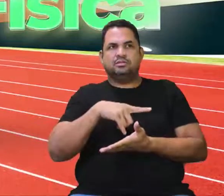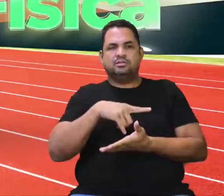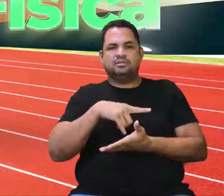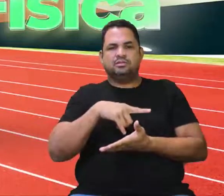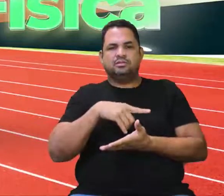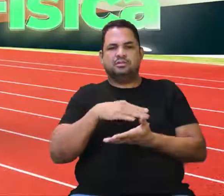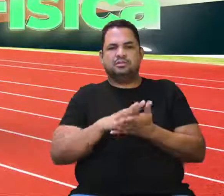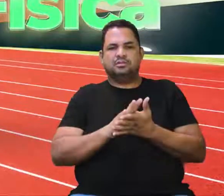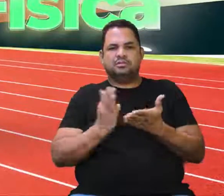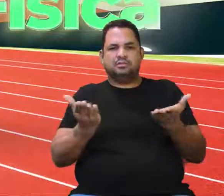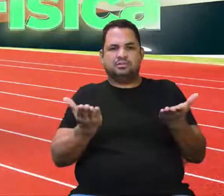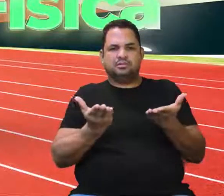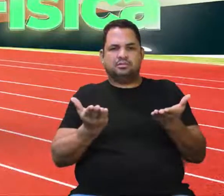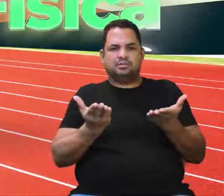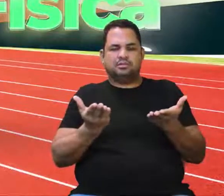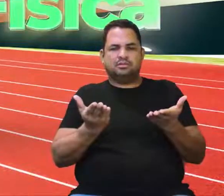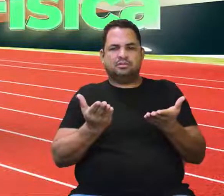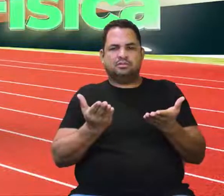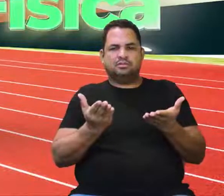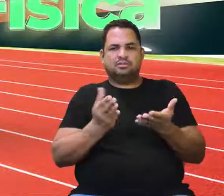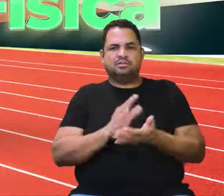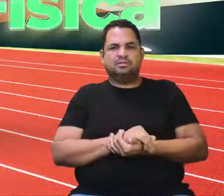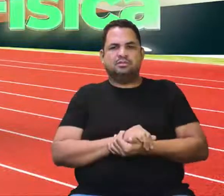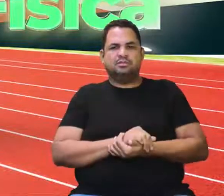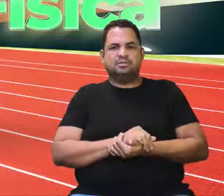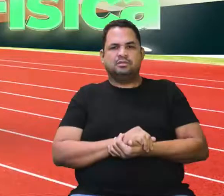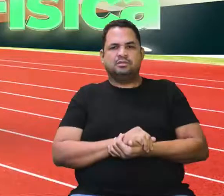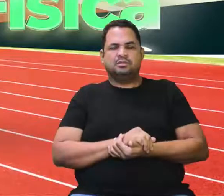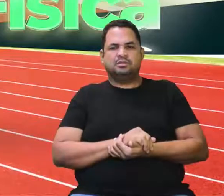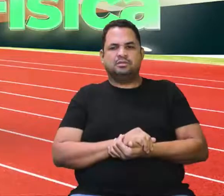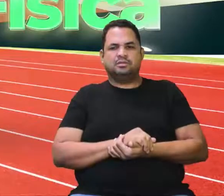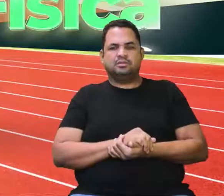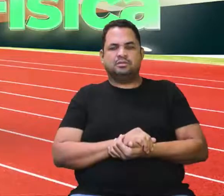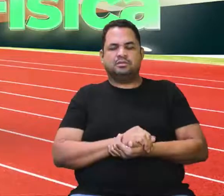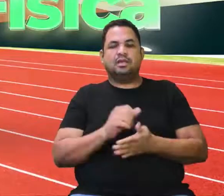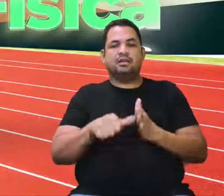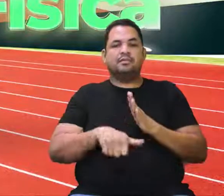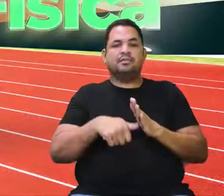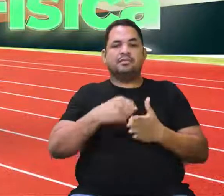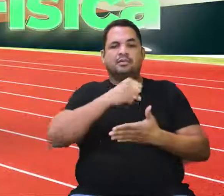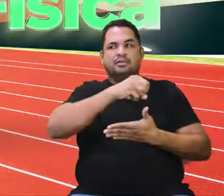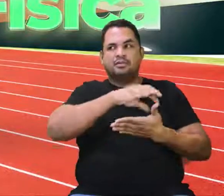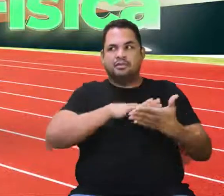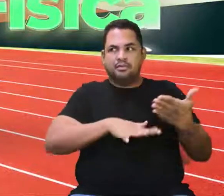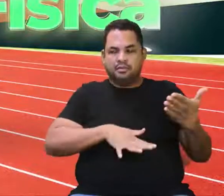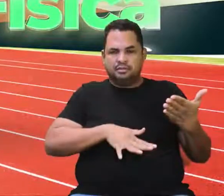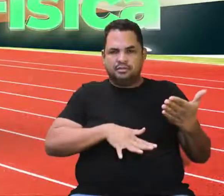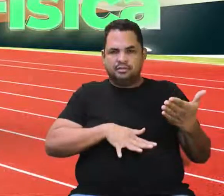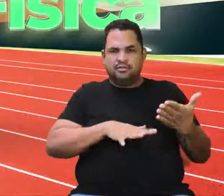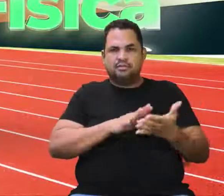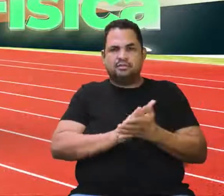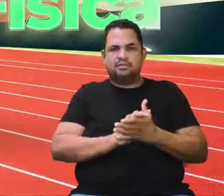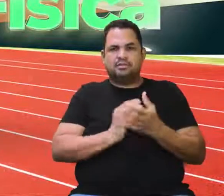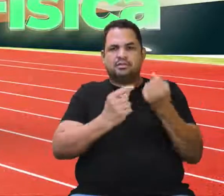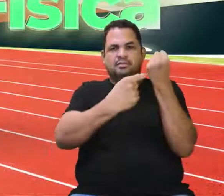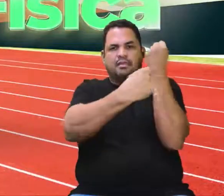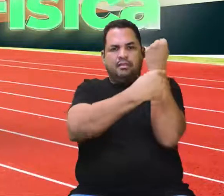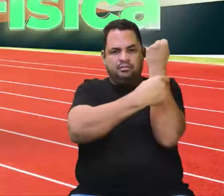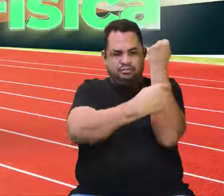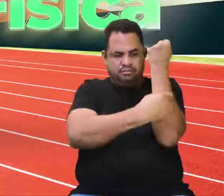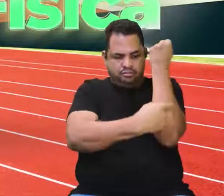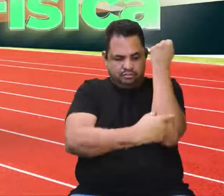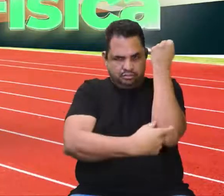presentes na A. Então, vejam bem. A gente está na primeira questão, né, que está falando aí da coluna